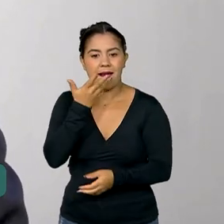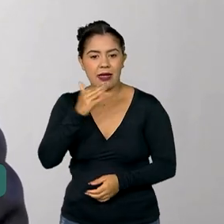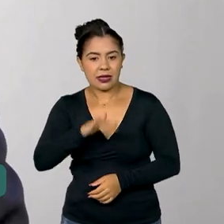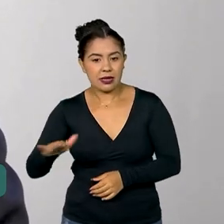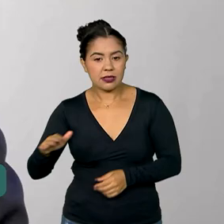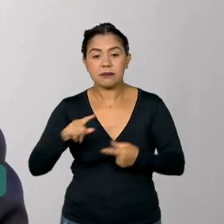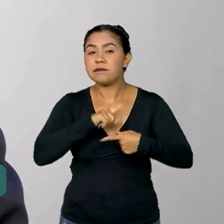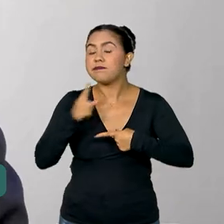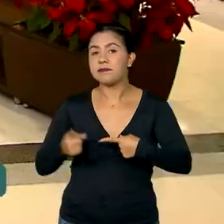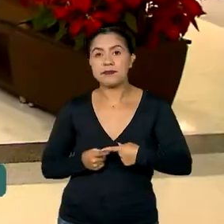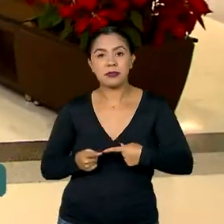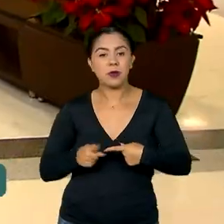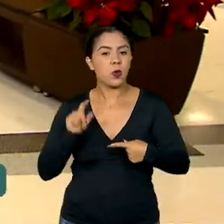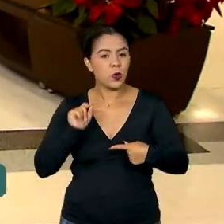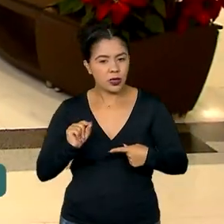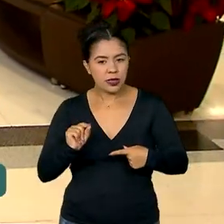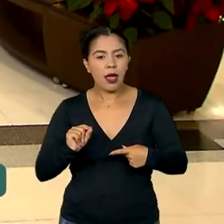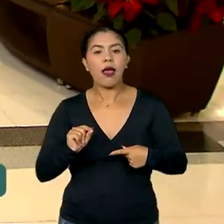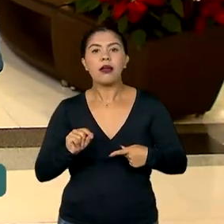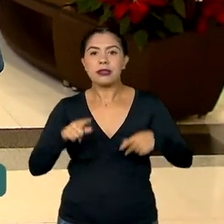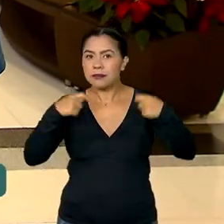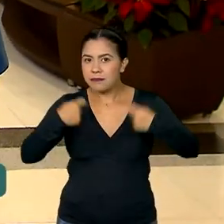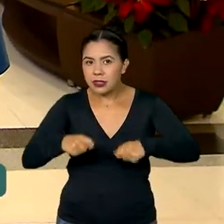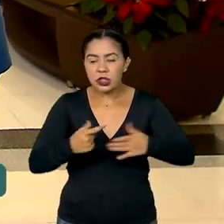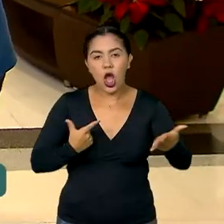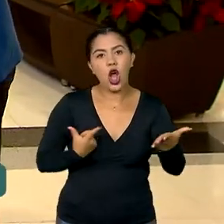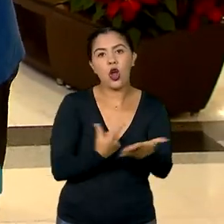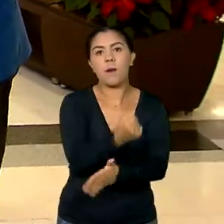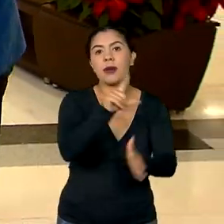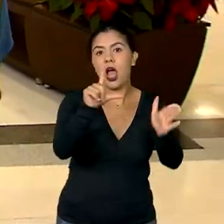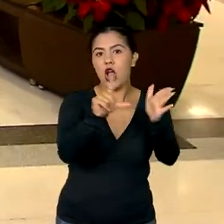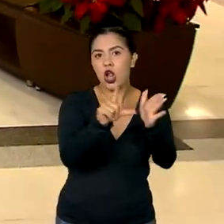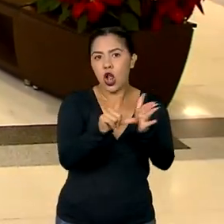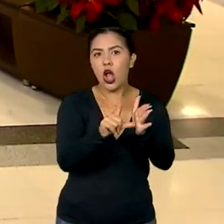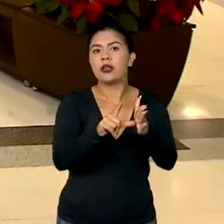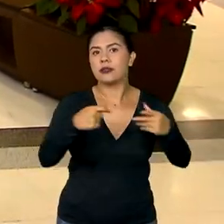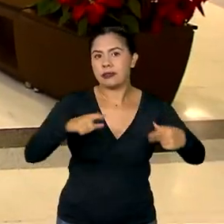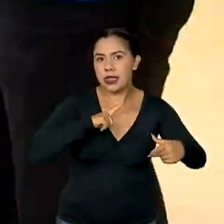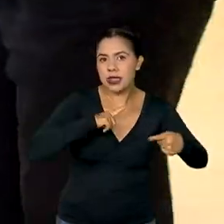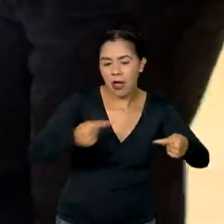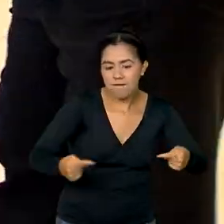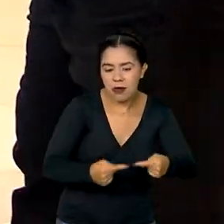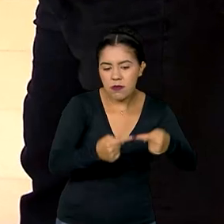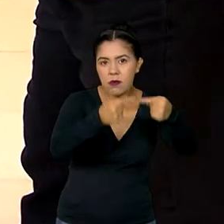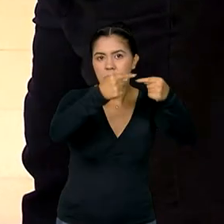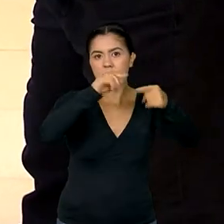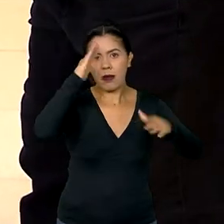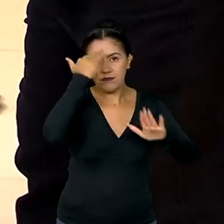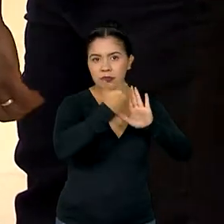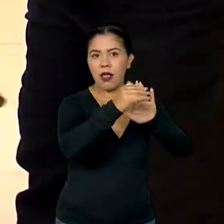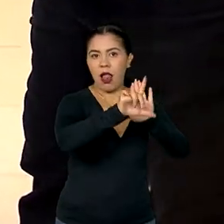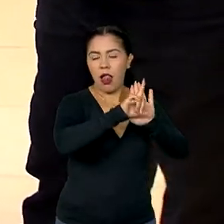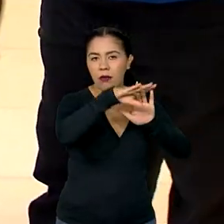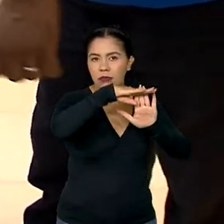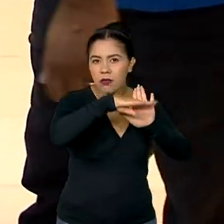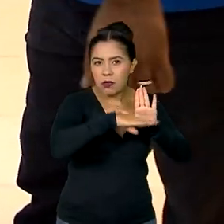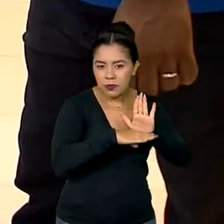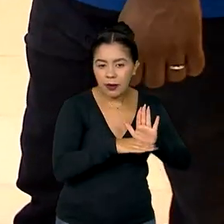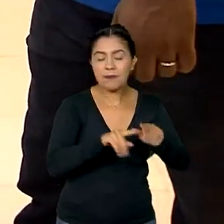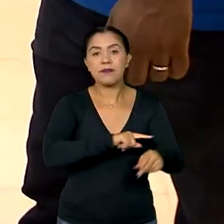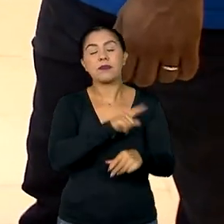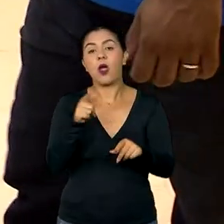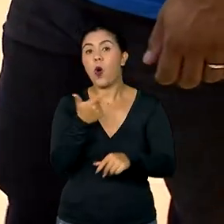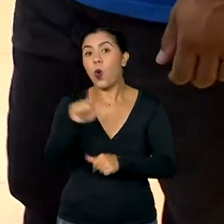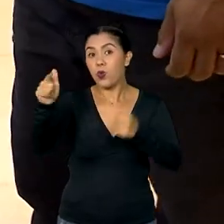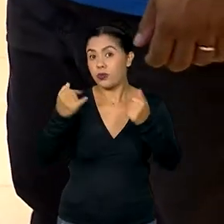deles é que a compra deve ser feita em estabelecimentos regulares, em lojas regulares. É importante também